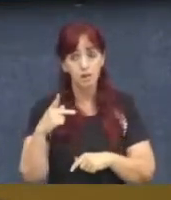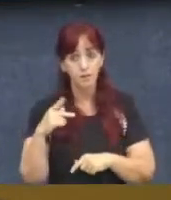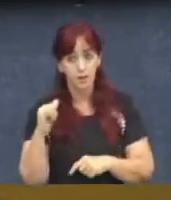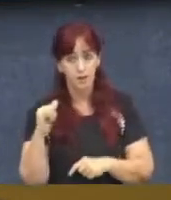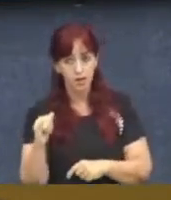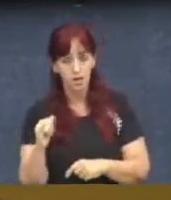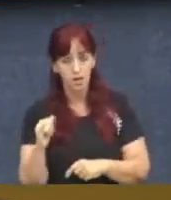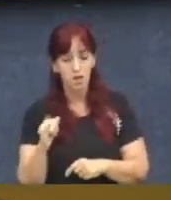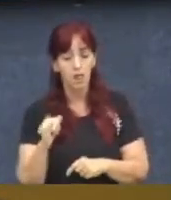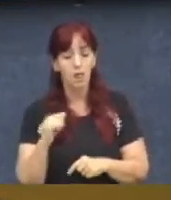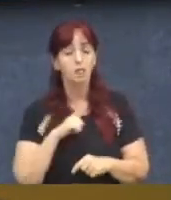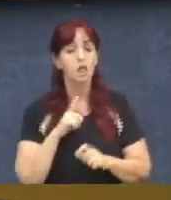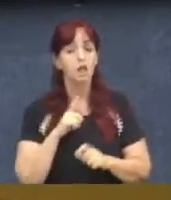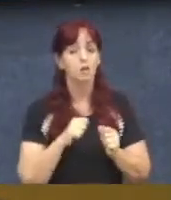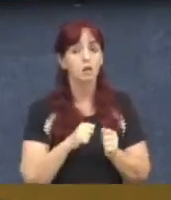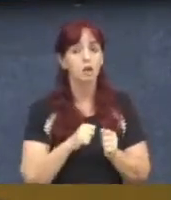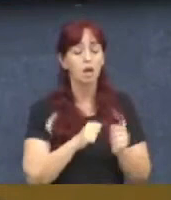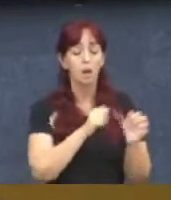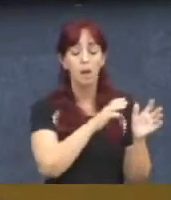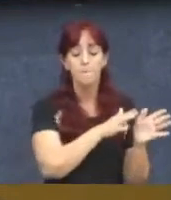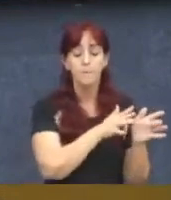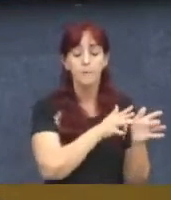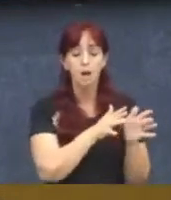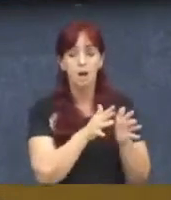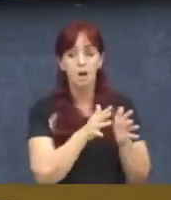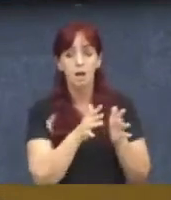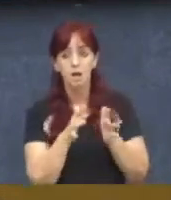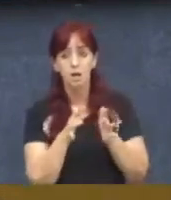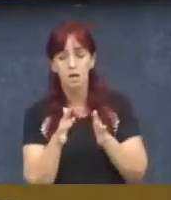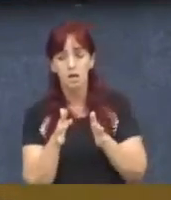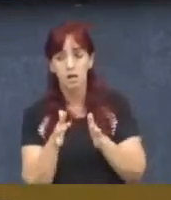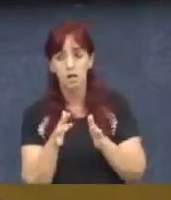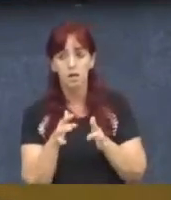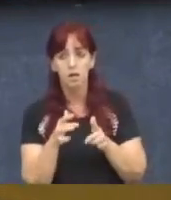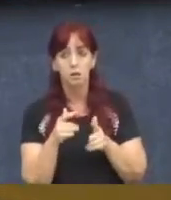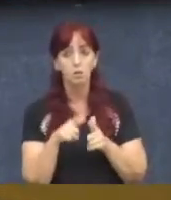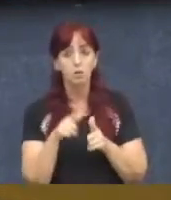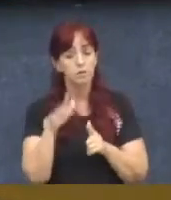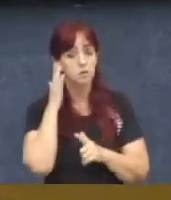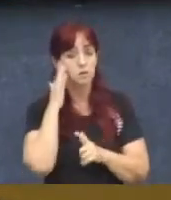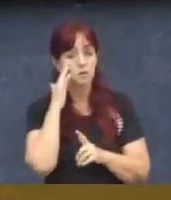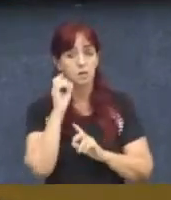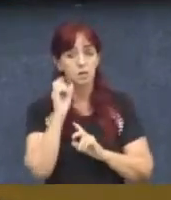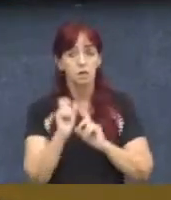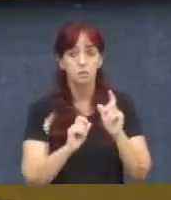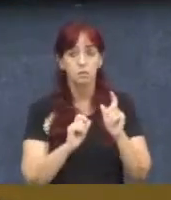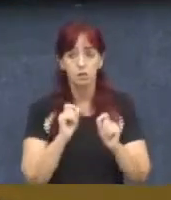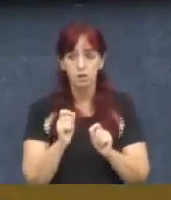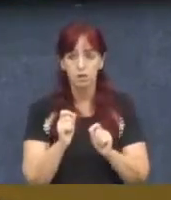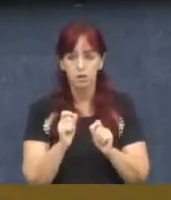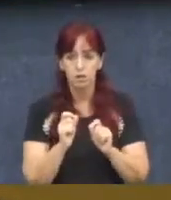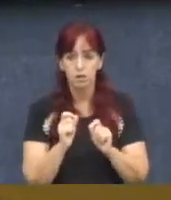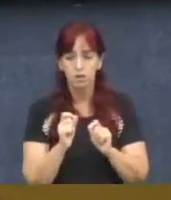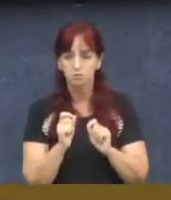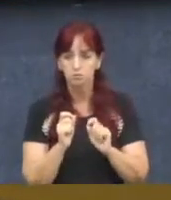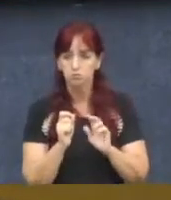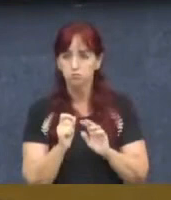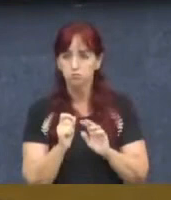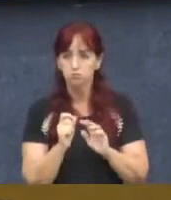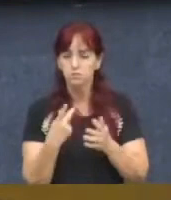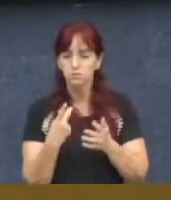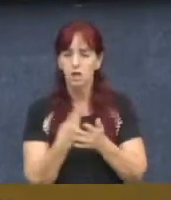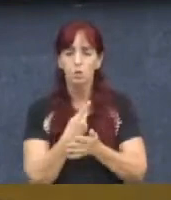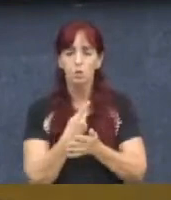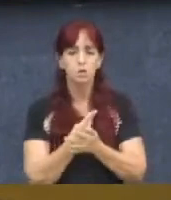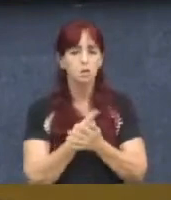vereador Jorge Santos, que o senhor como integrante também da CPI sabe. E um fato isolado desse promotor